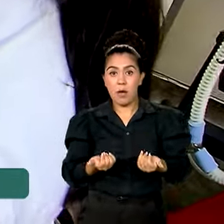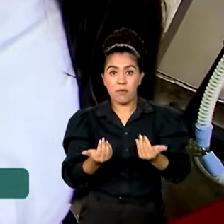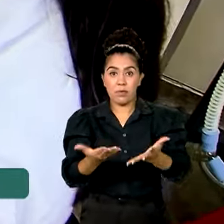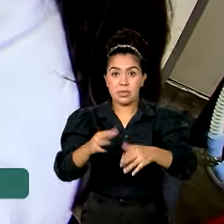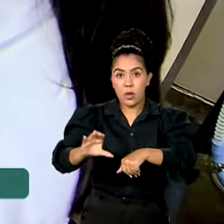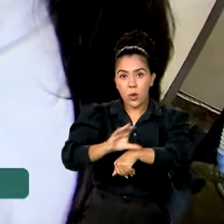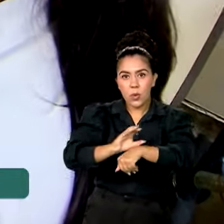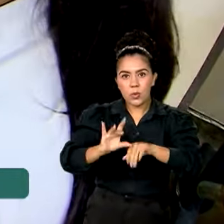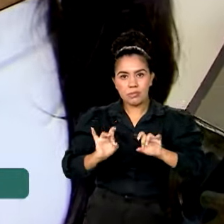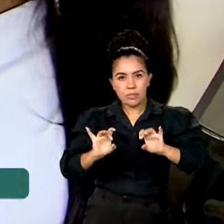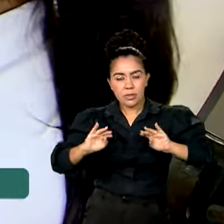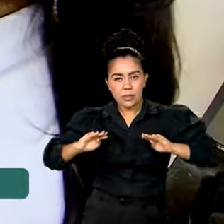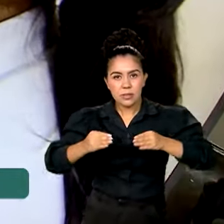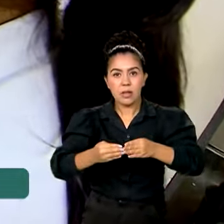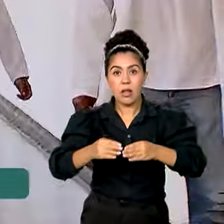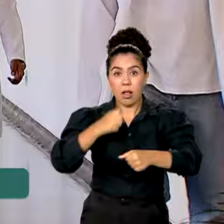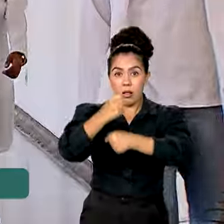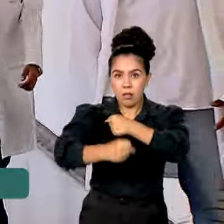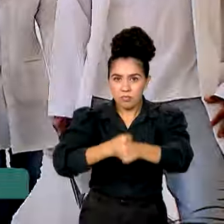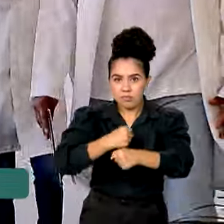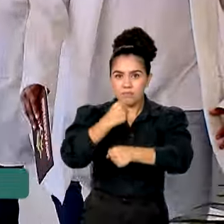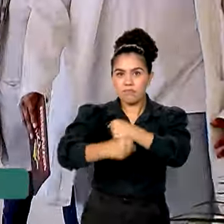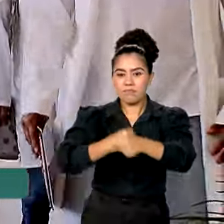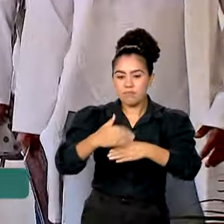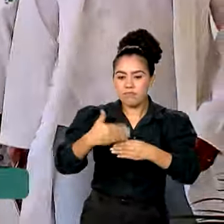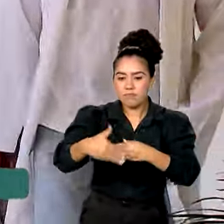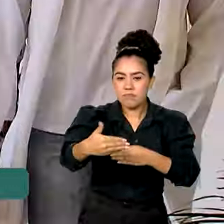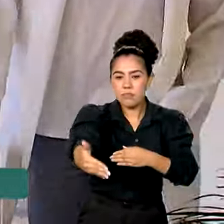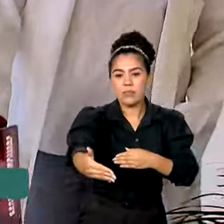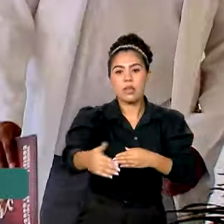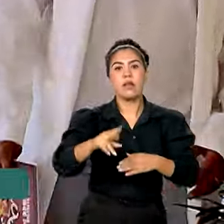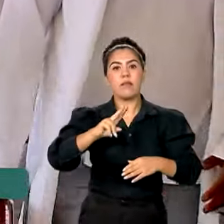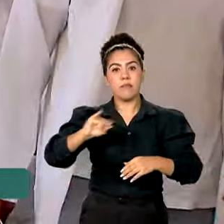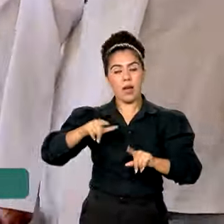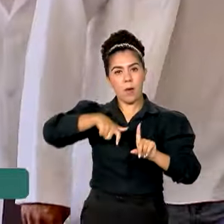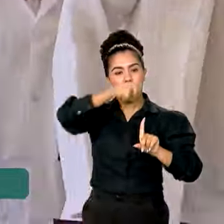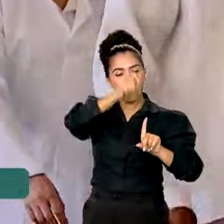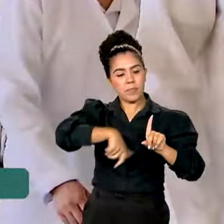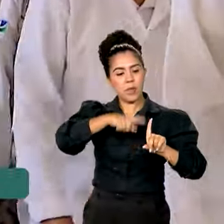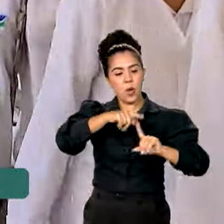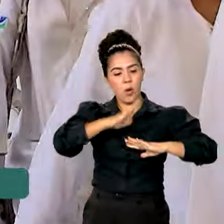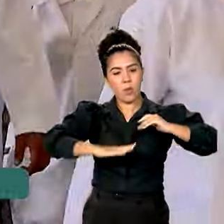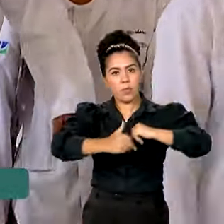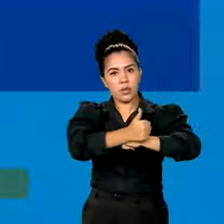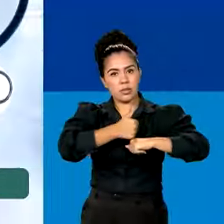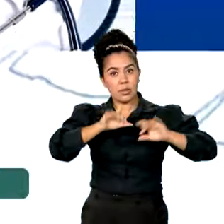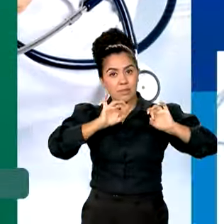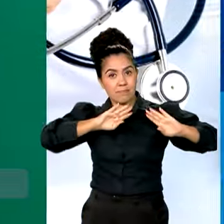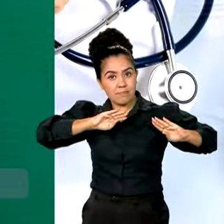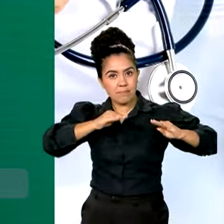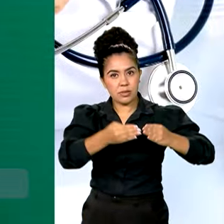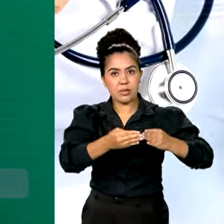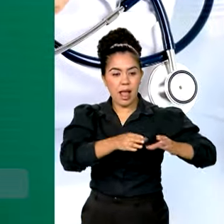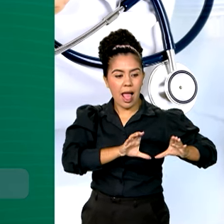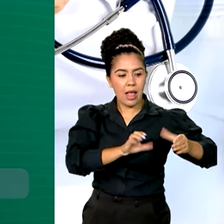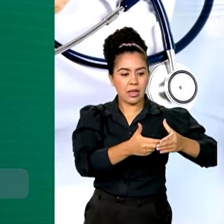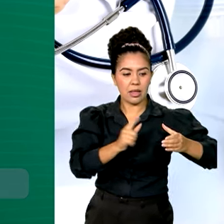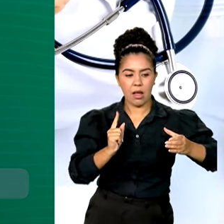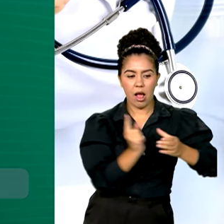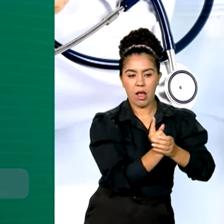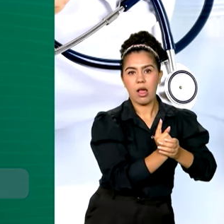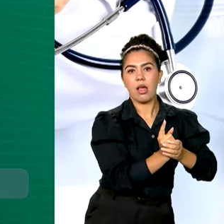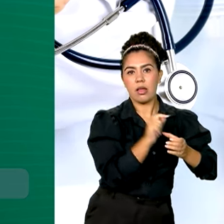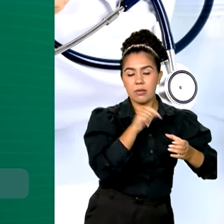Médicos deve ter nos próximos anos pelo menos um especialista em cada equipe de saúde da família. Com mais de